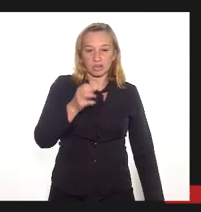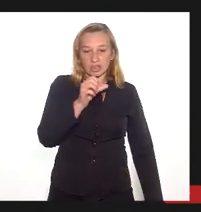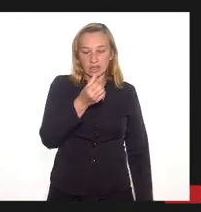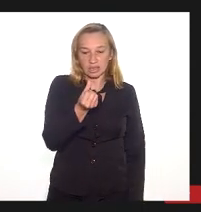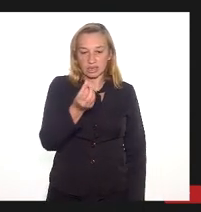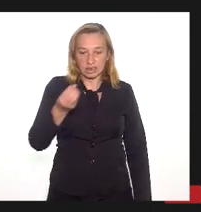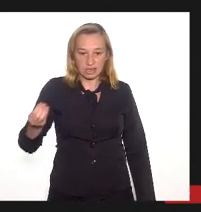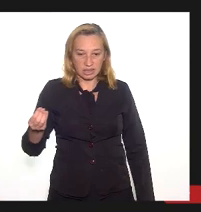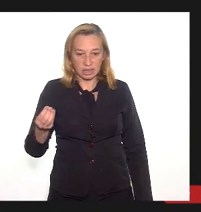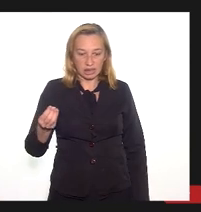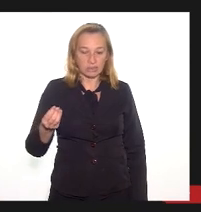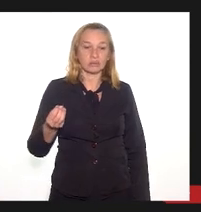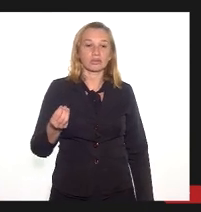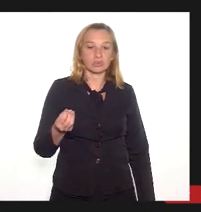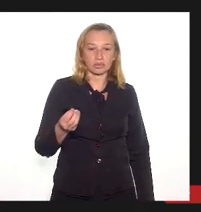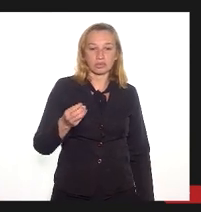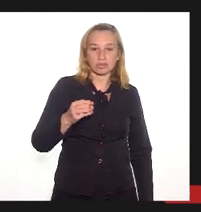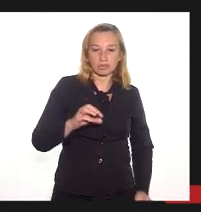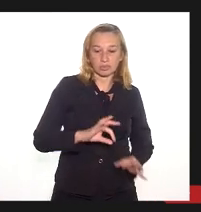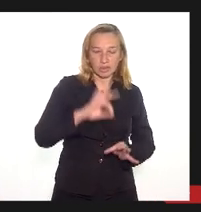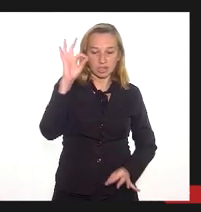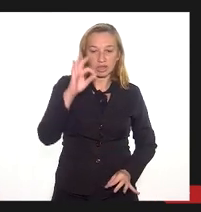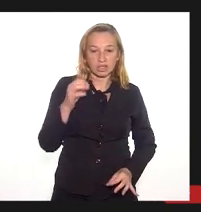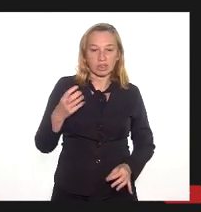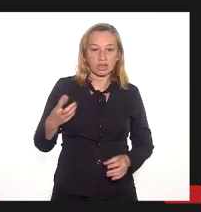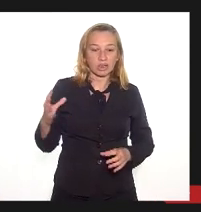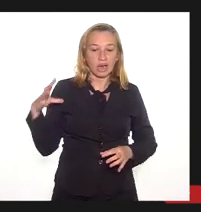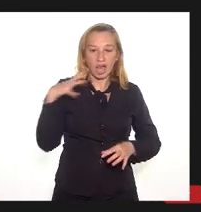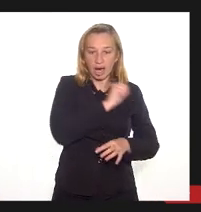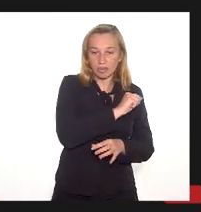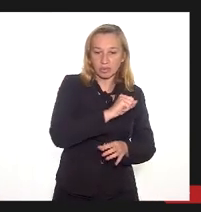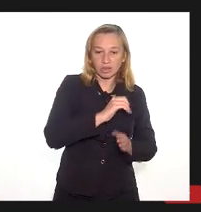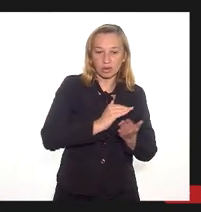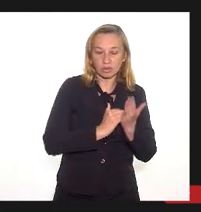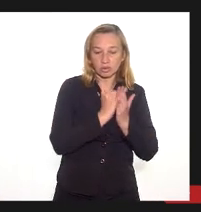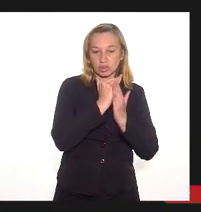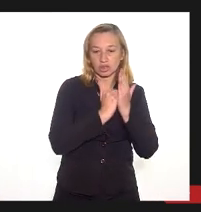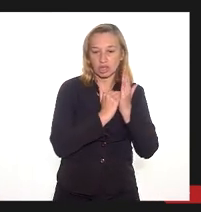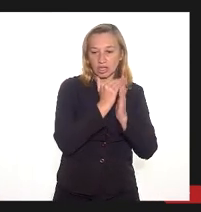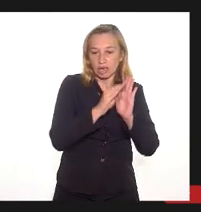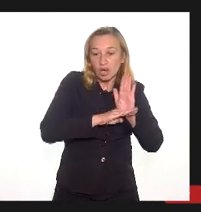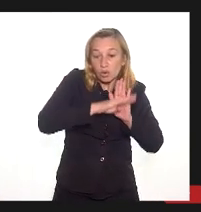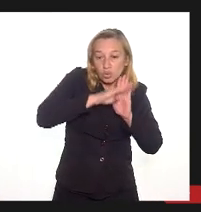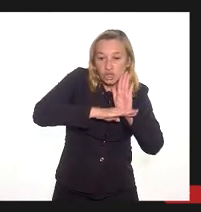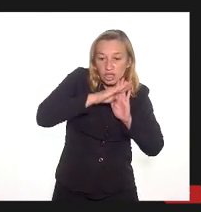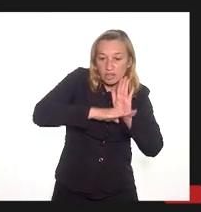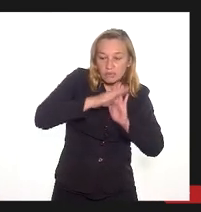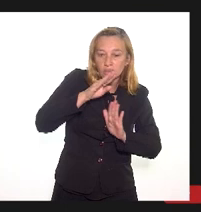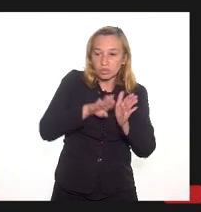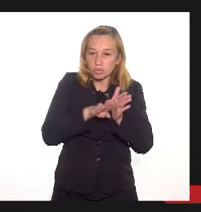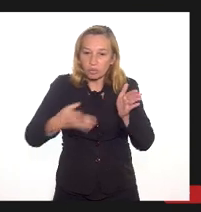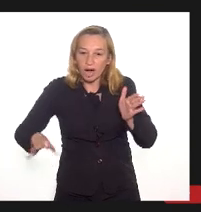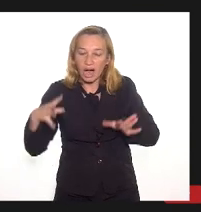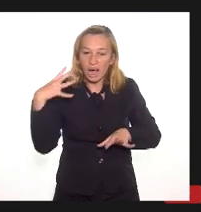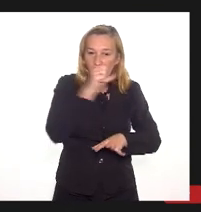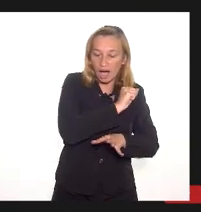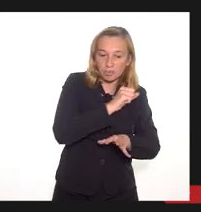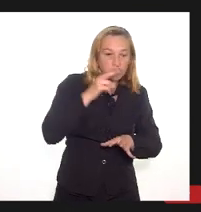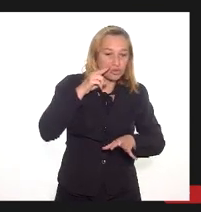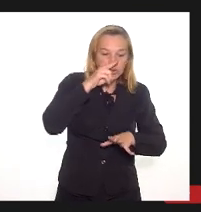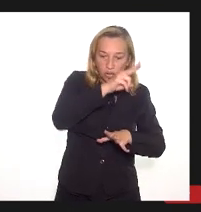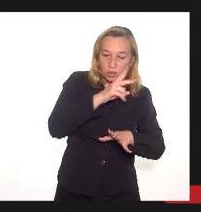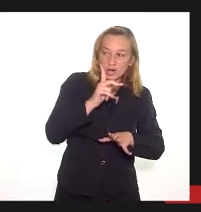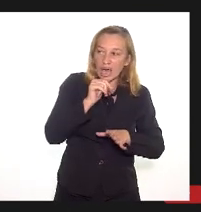Couto chegando a 1.780 metros, a gente rapidamente chega ao nível do mar a 0 metros da Baía de Guanabara. É muito rápido, a água chega com força,